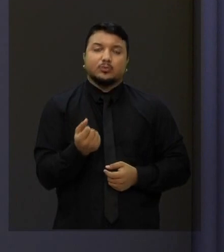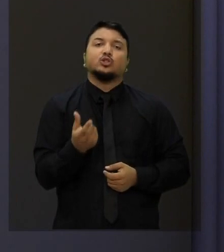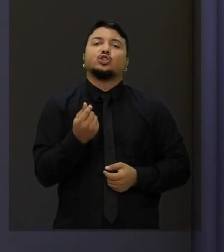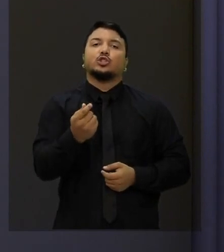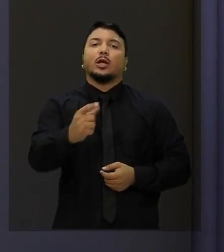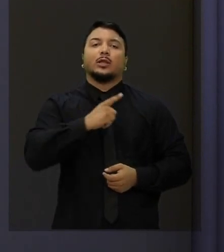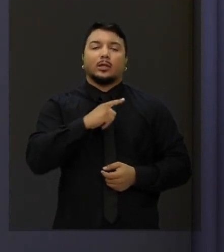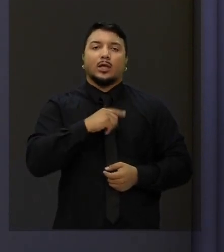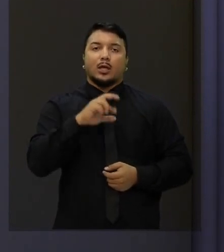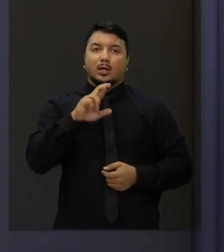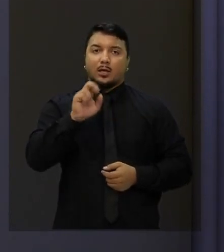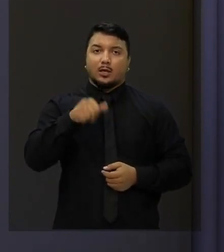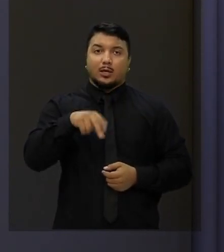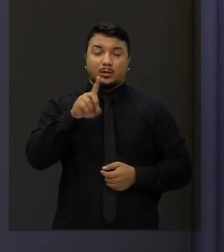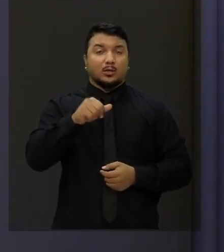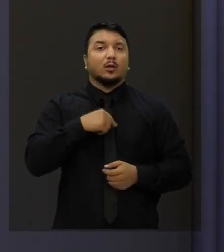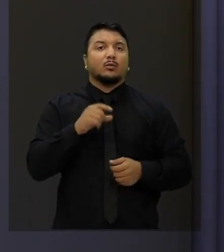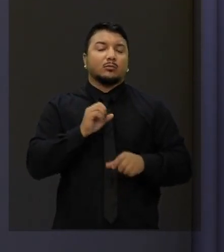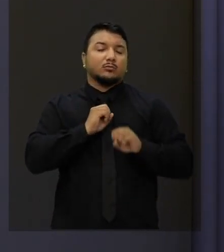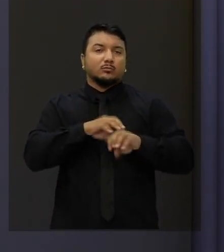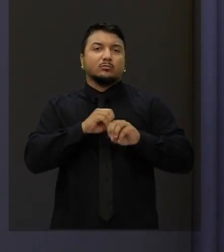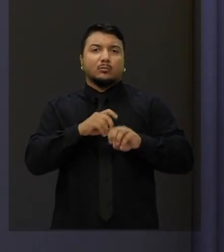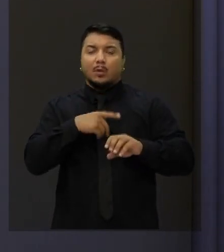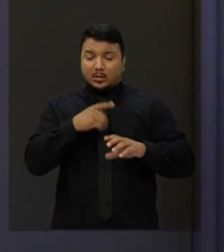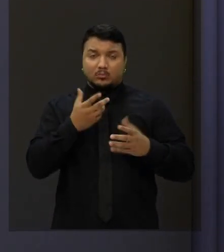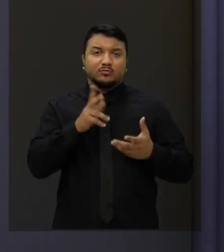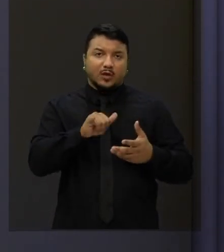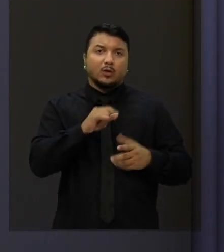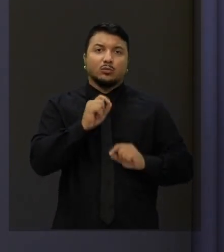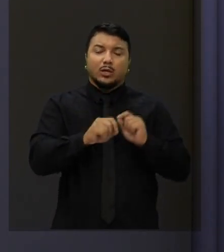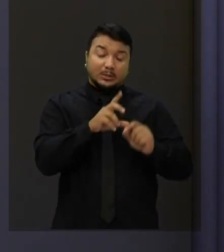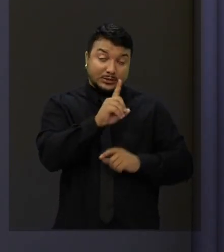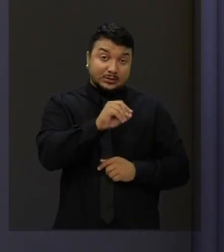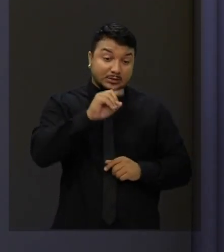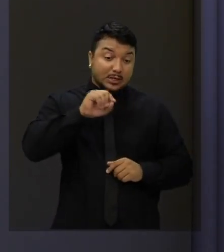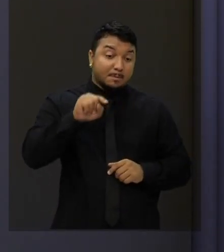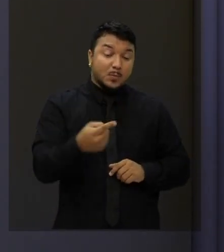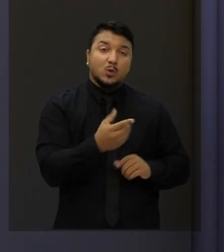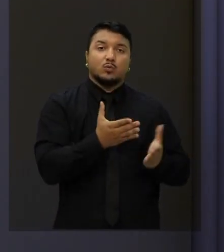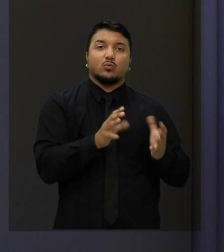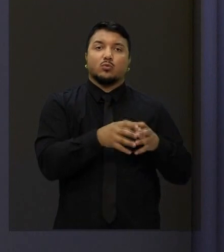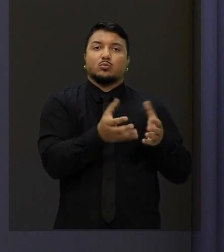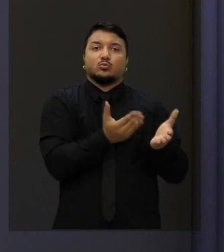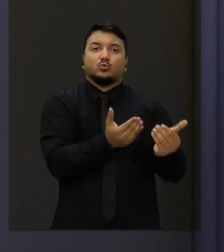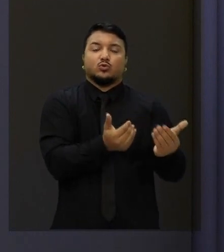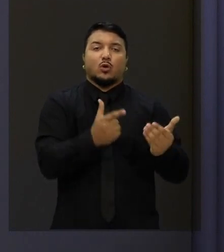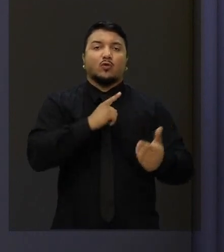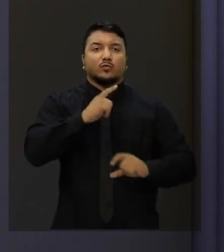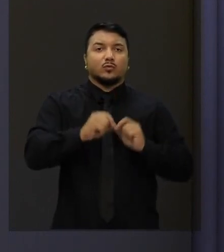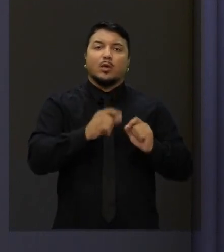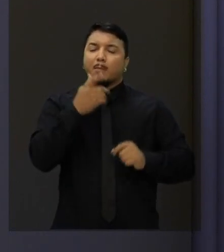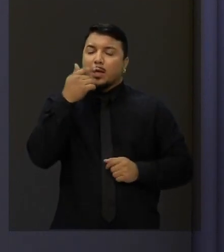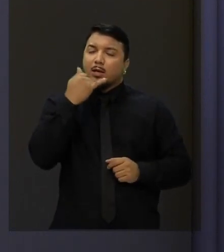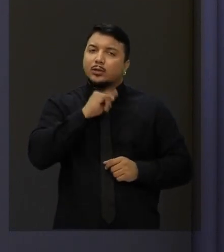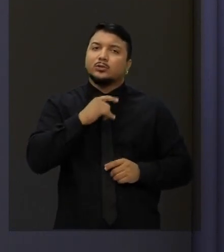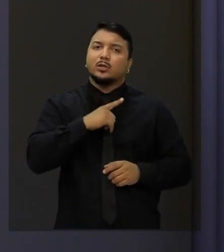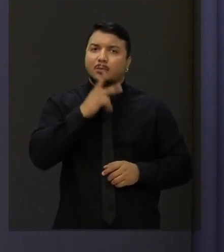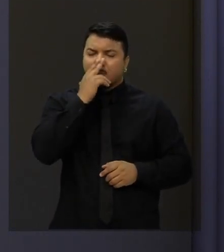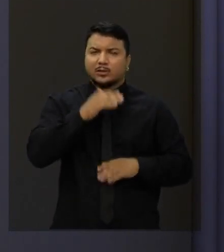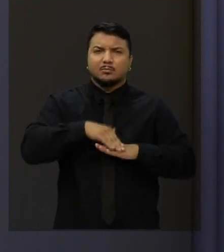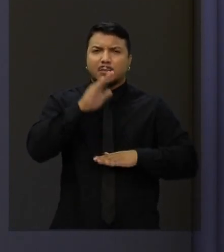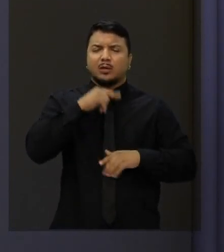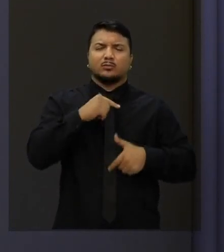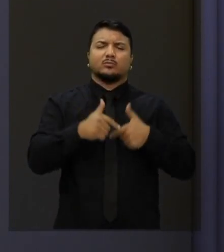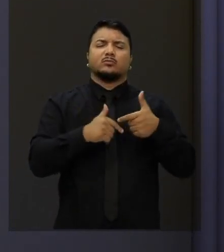você vai ter renda e eu vou capacitar 100 mil jovens para trabalhar nesse setor de energia que são de empregos de melhor qualidade